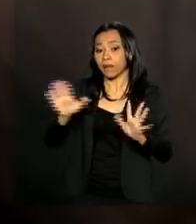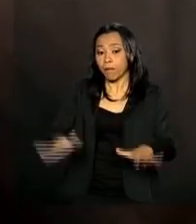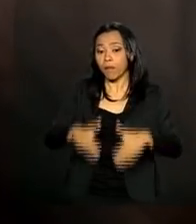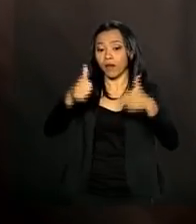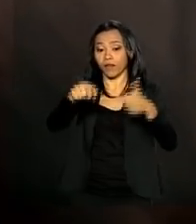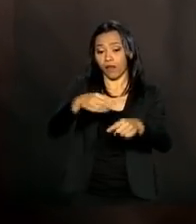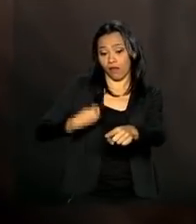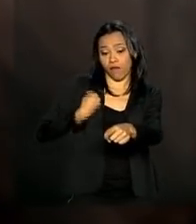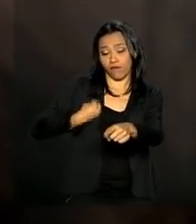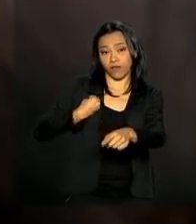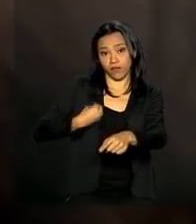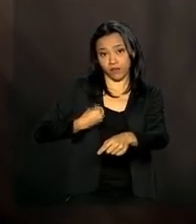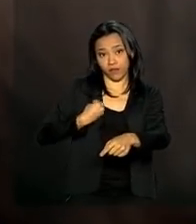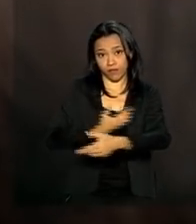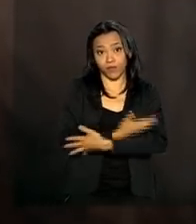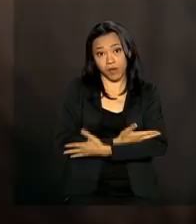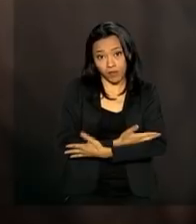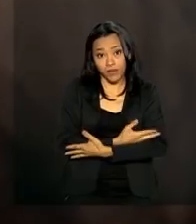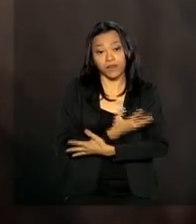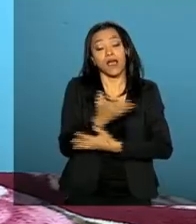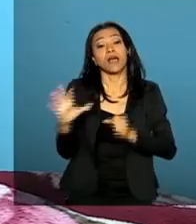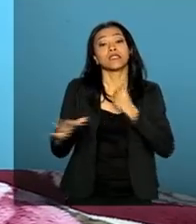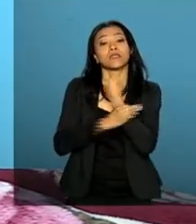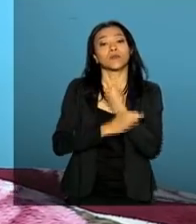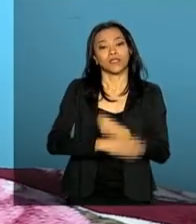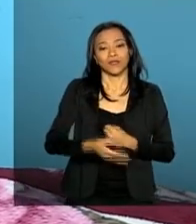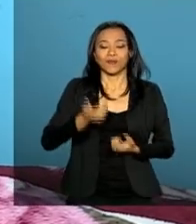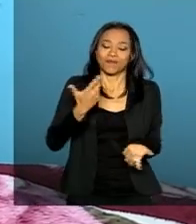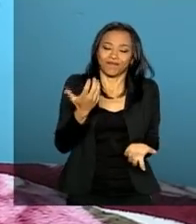garantir alimento para bebês que precisam.